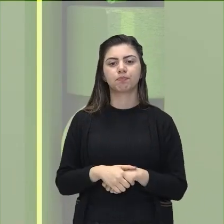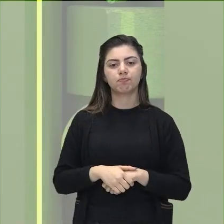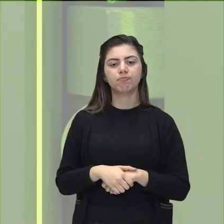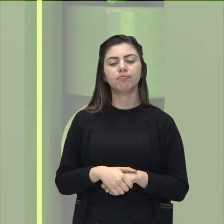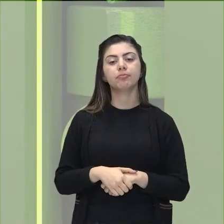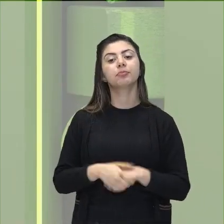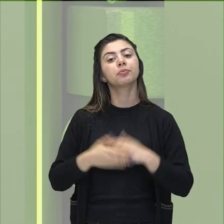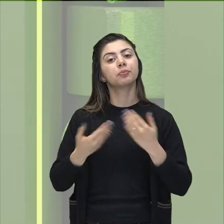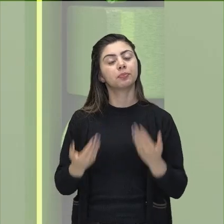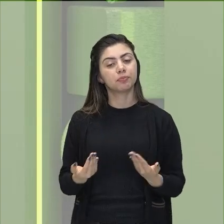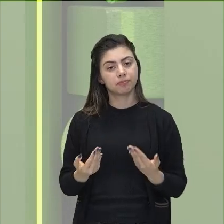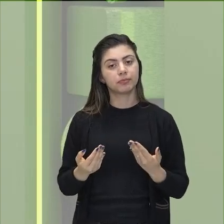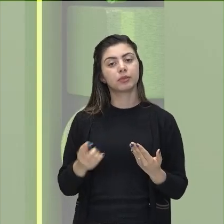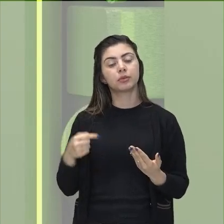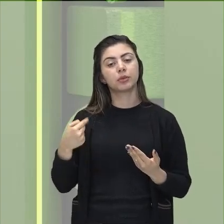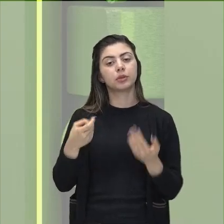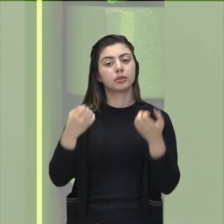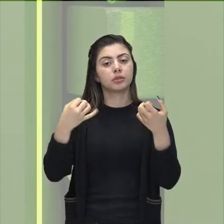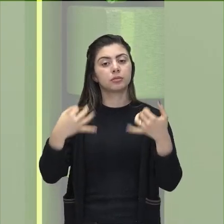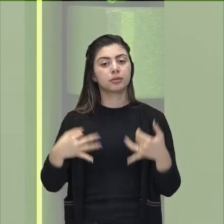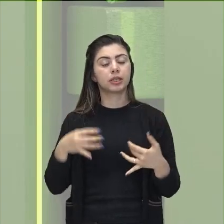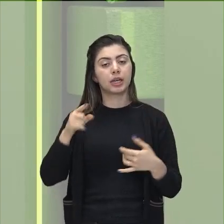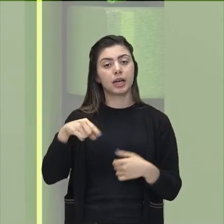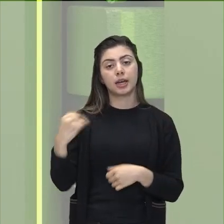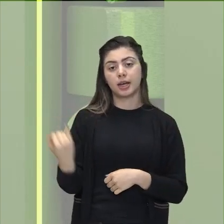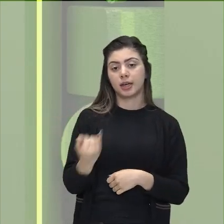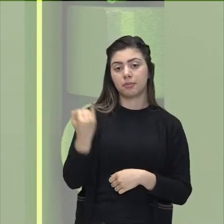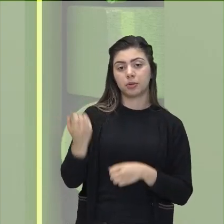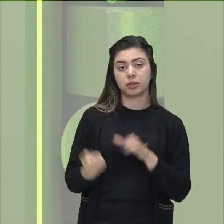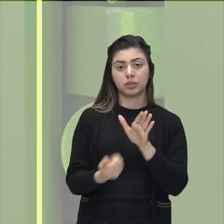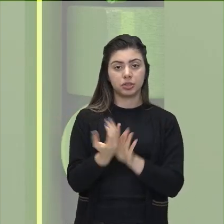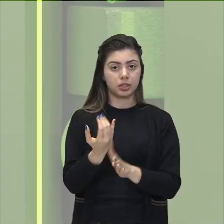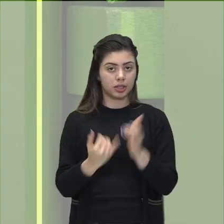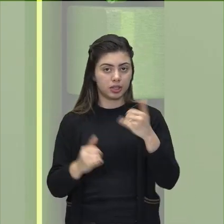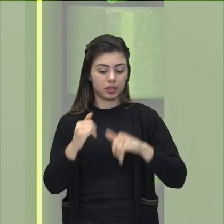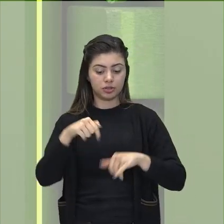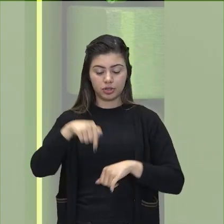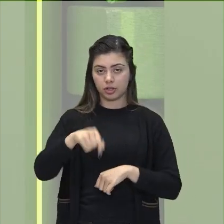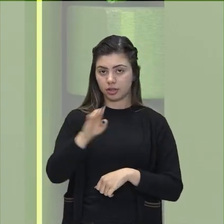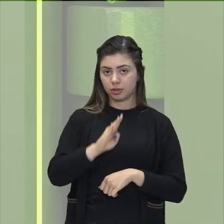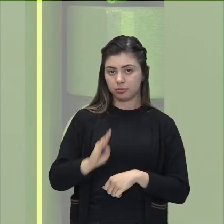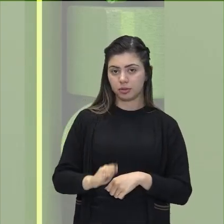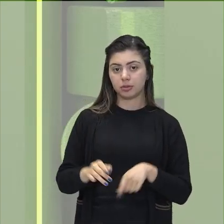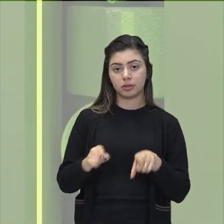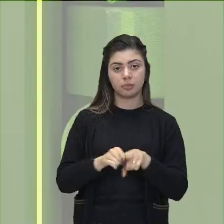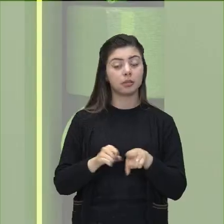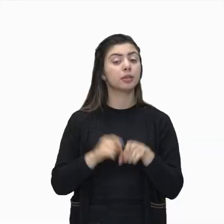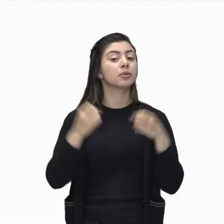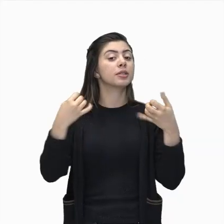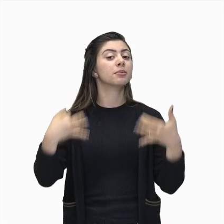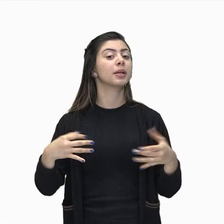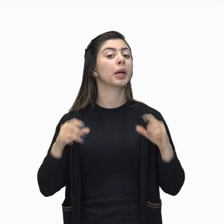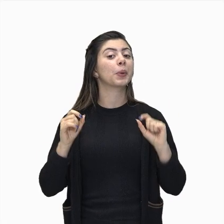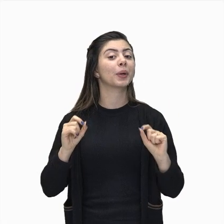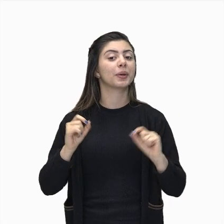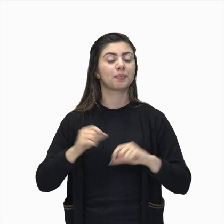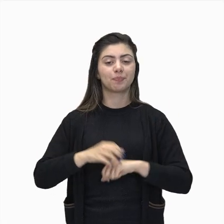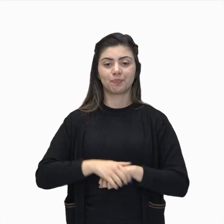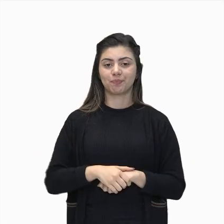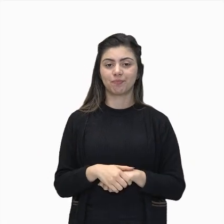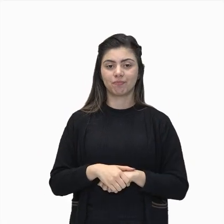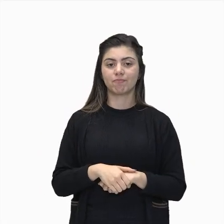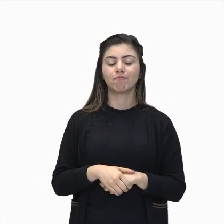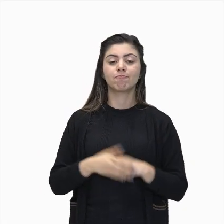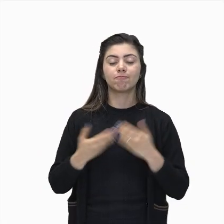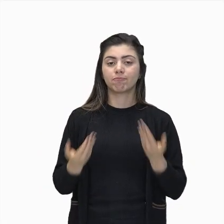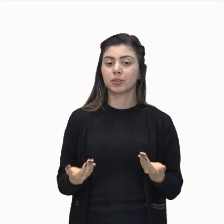por falar de importância dessa geração de energia no Brasil, eu quero comentar contigo também o seguinte, olha só. A